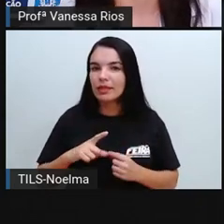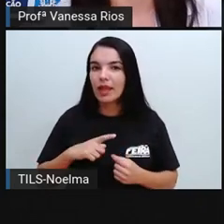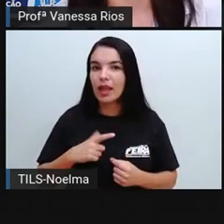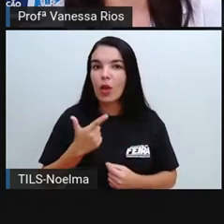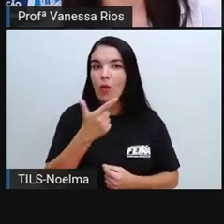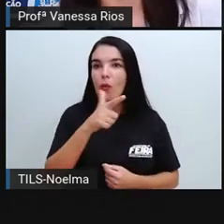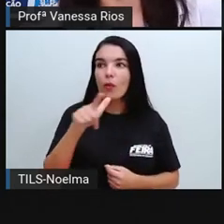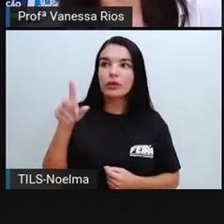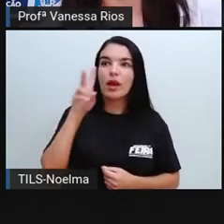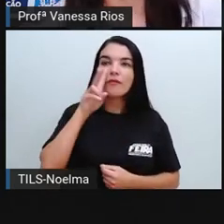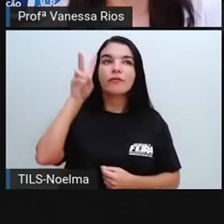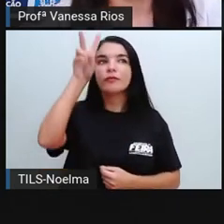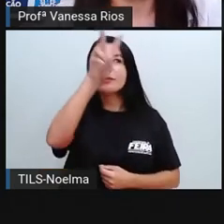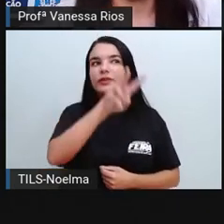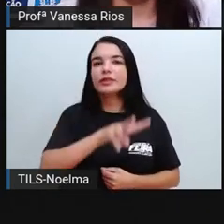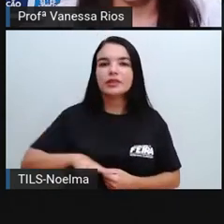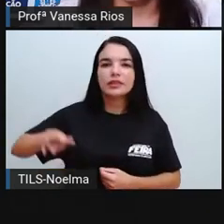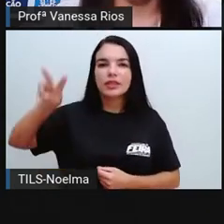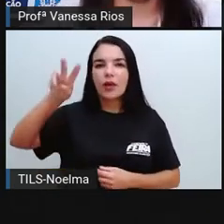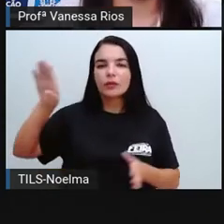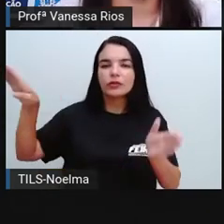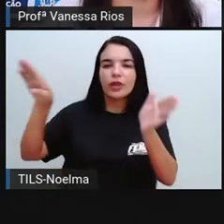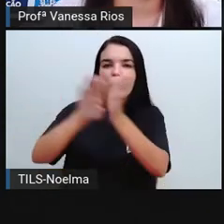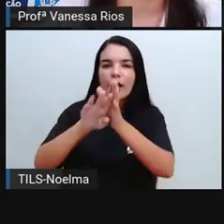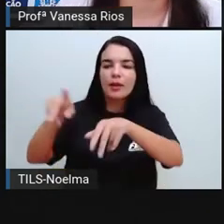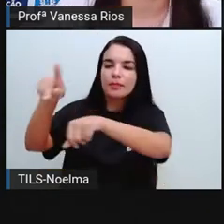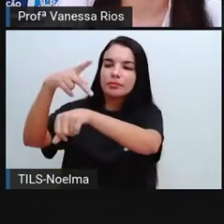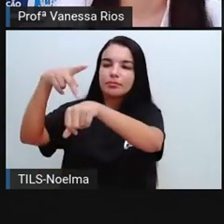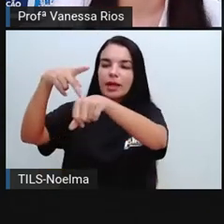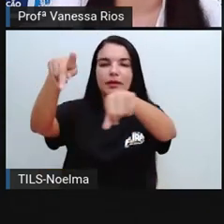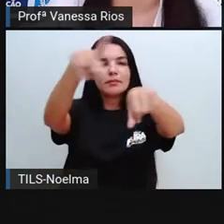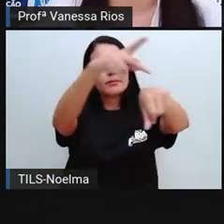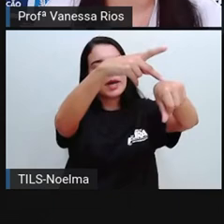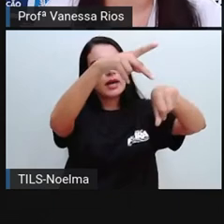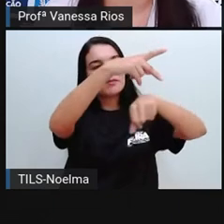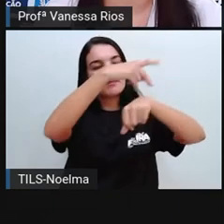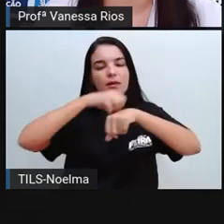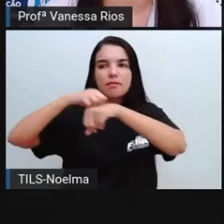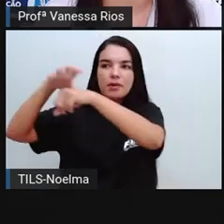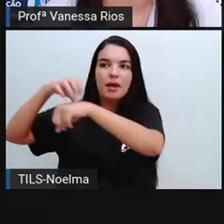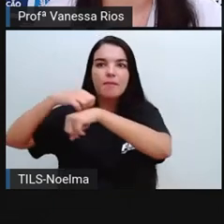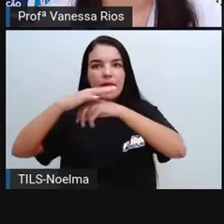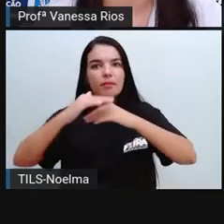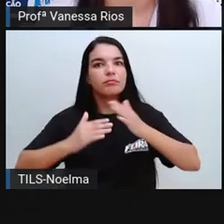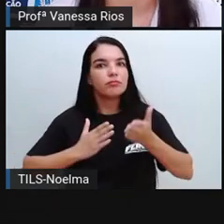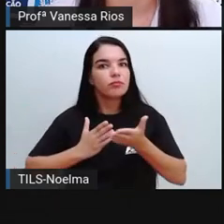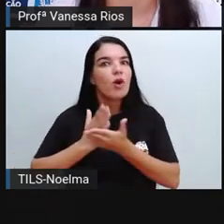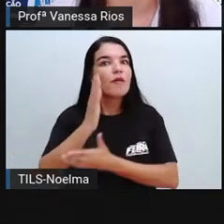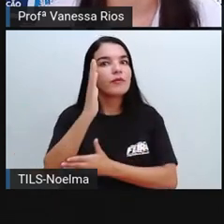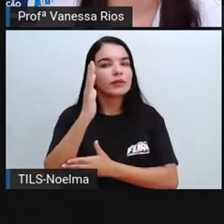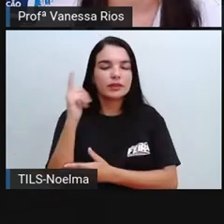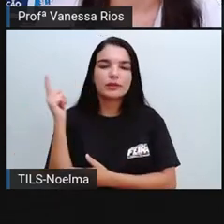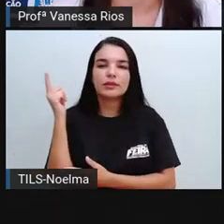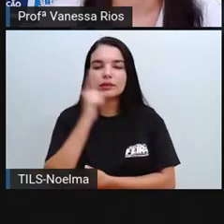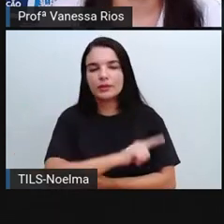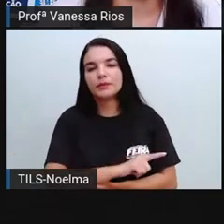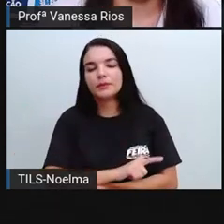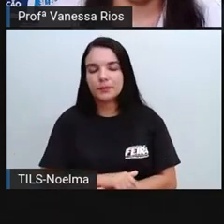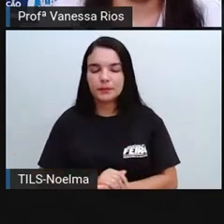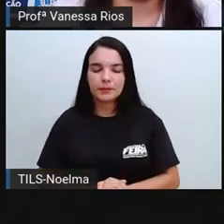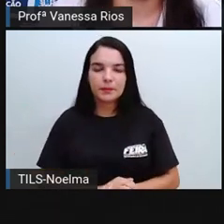né, passam a chegar a outras partes do mundo. Então, a gente já percebe um avanço, desenvolvimento em relação às